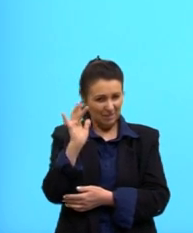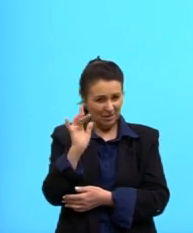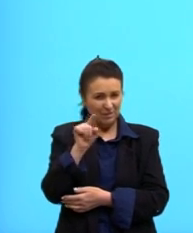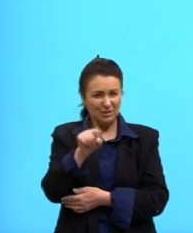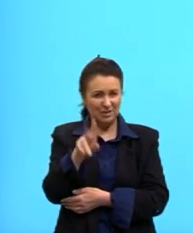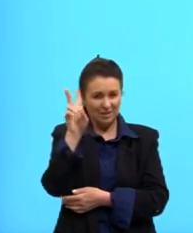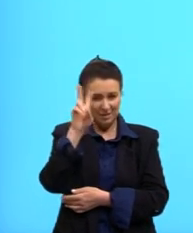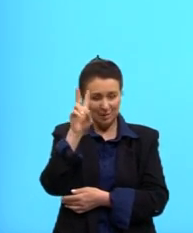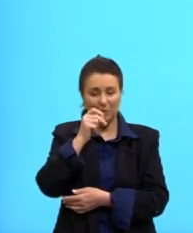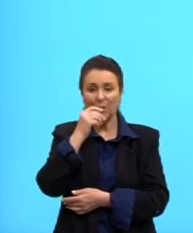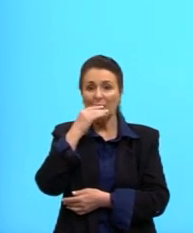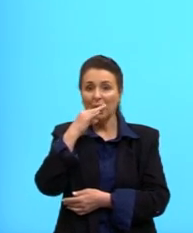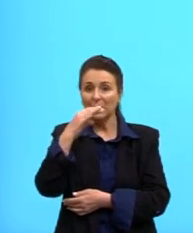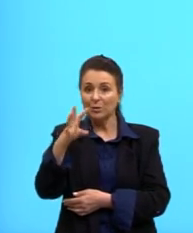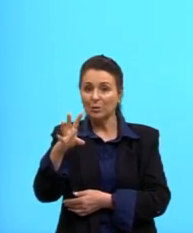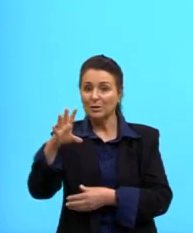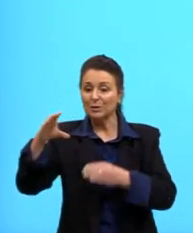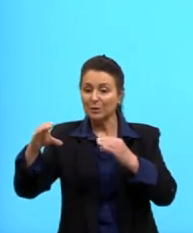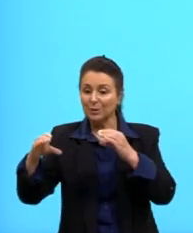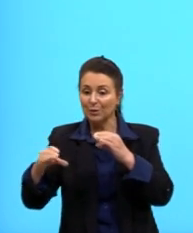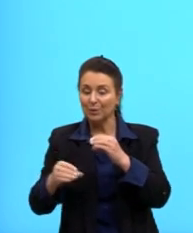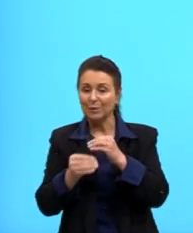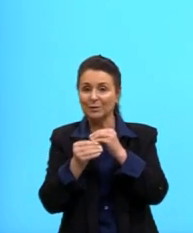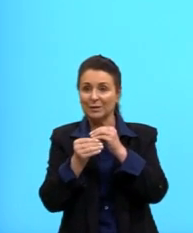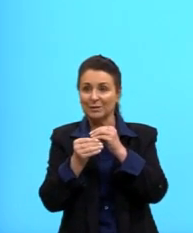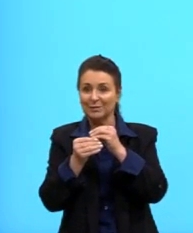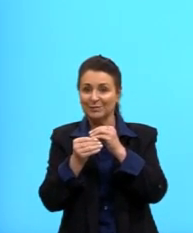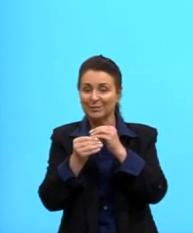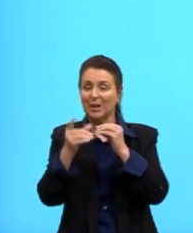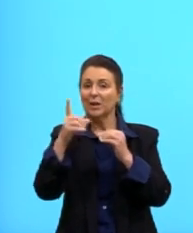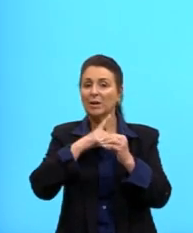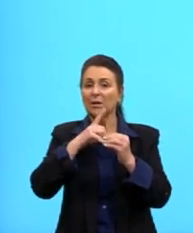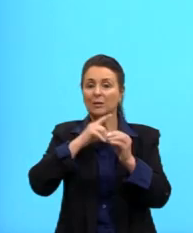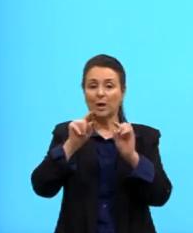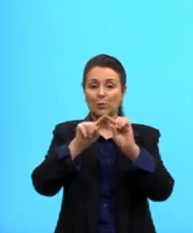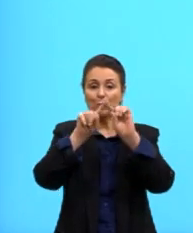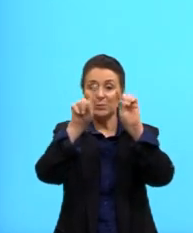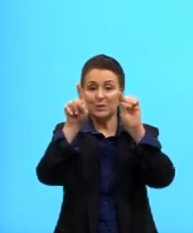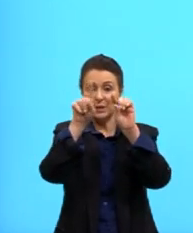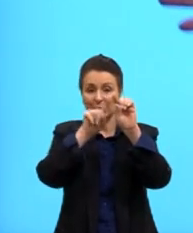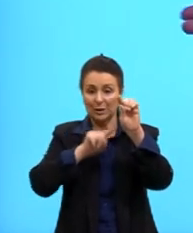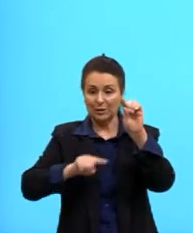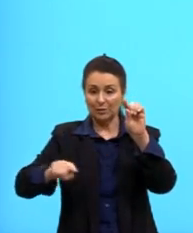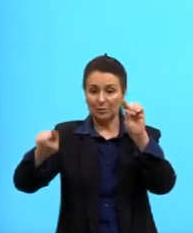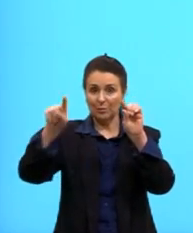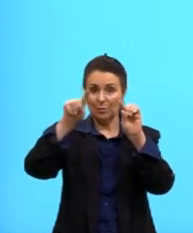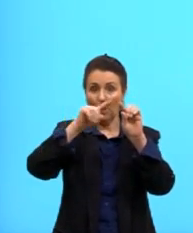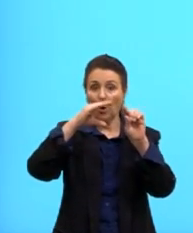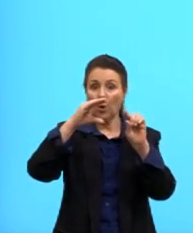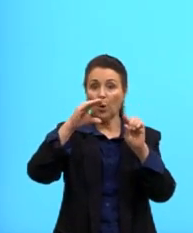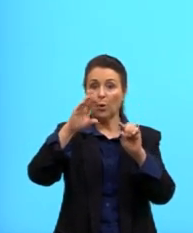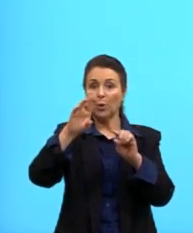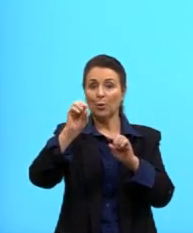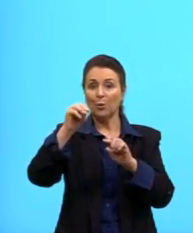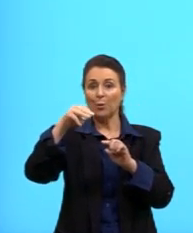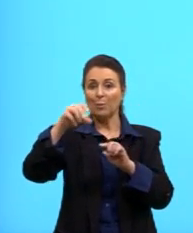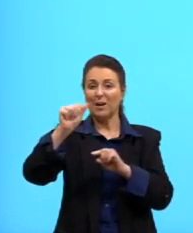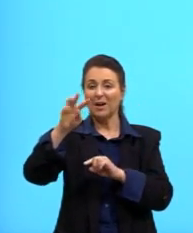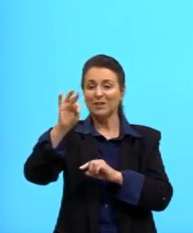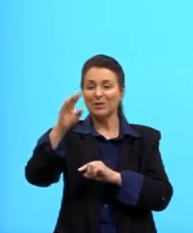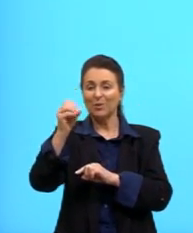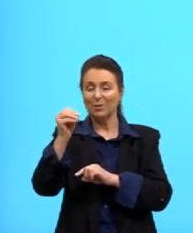São as cores complementares. Então, a gente tem aqui um círculo, né, cromático, que a gente acaba falando.